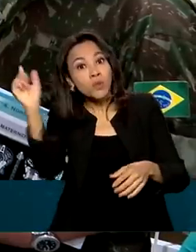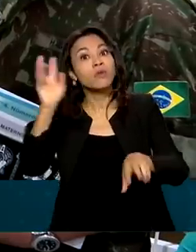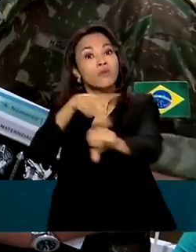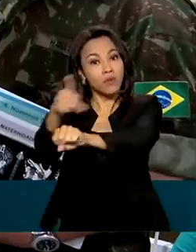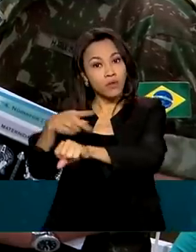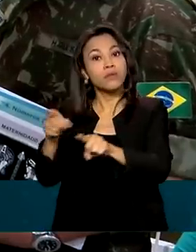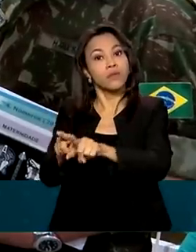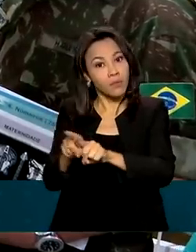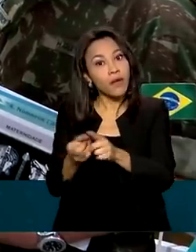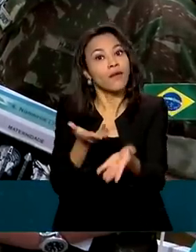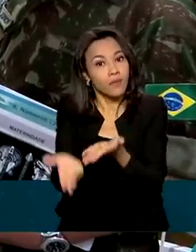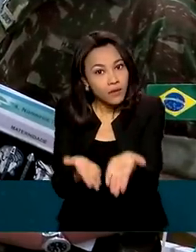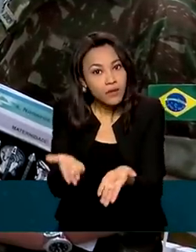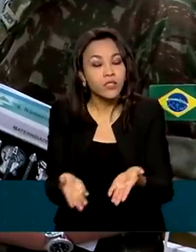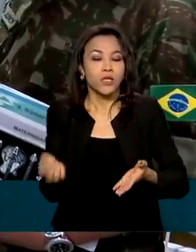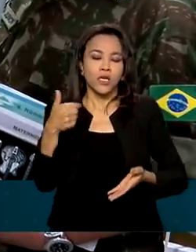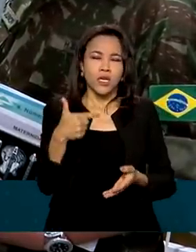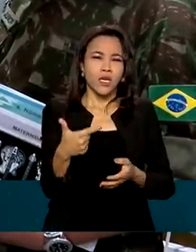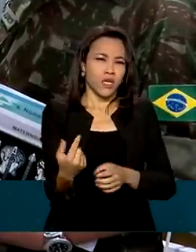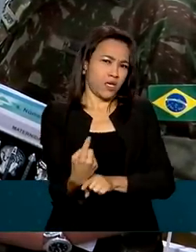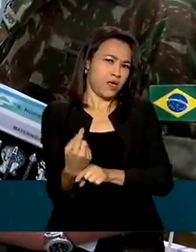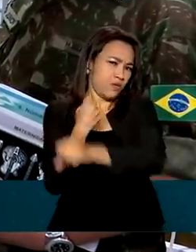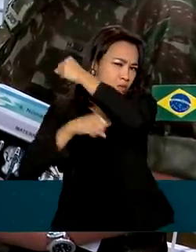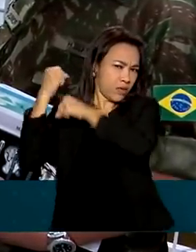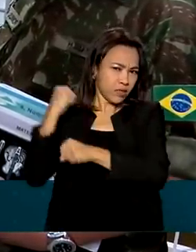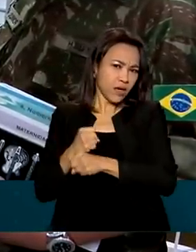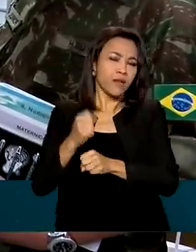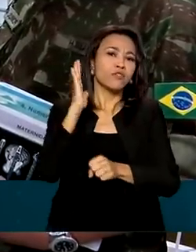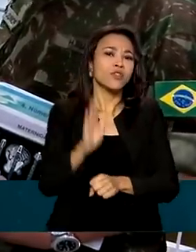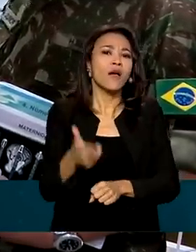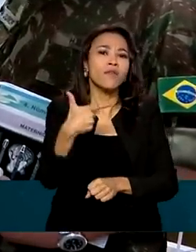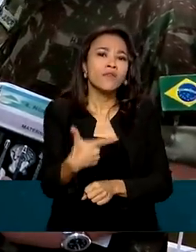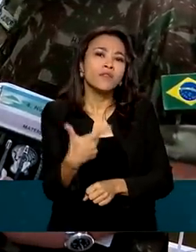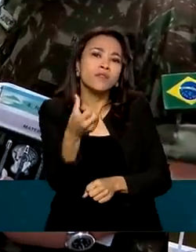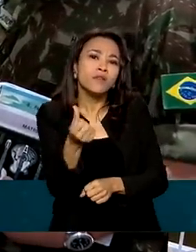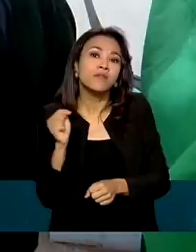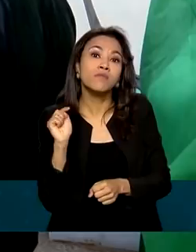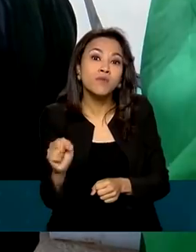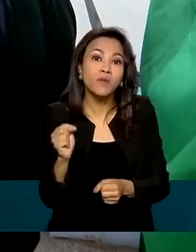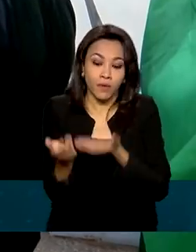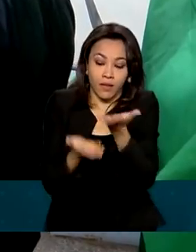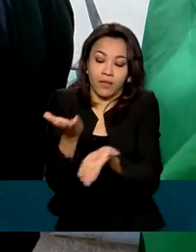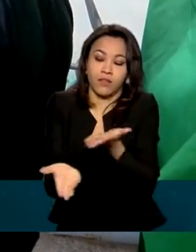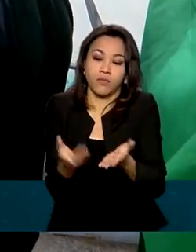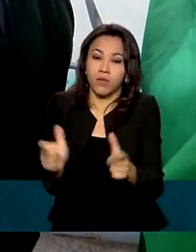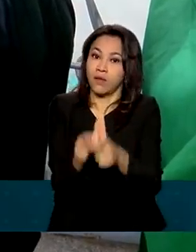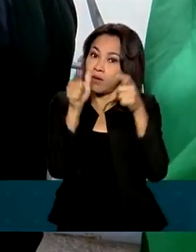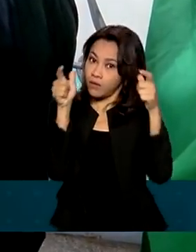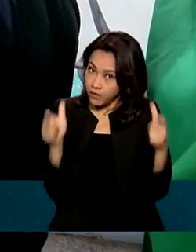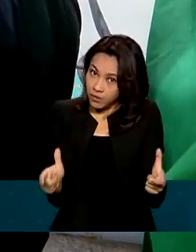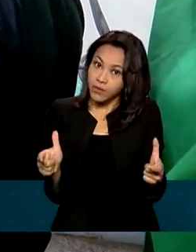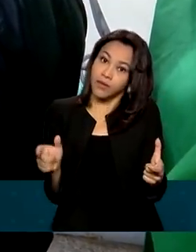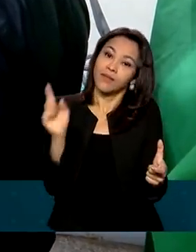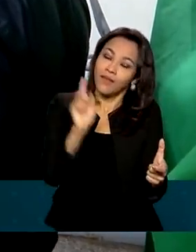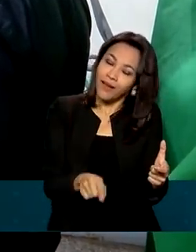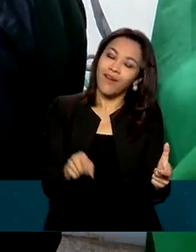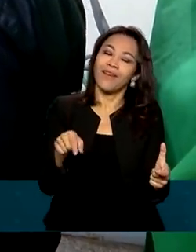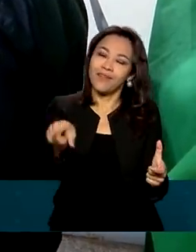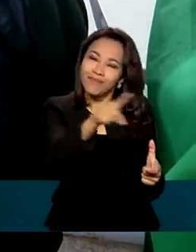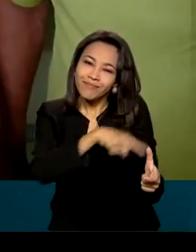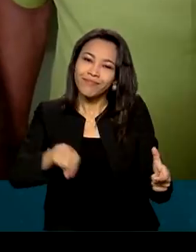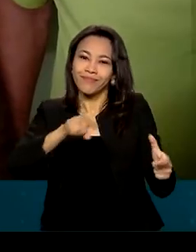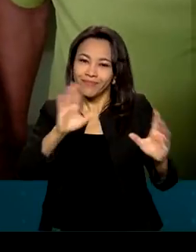O hospital fez, em 2021, mais de 26 mil atendimentos médicos, a maior parte deles para a população